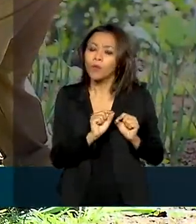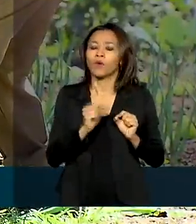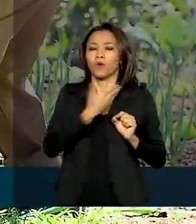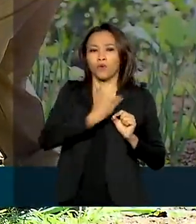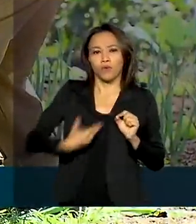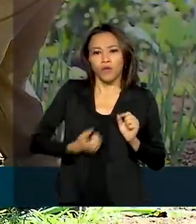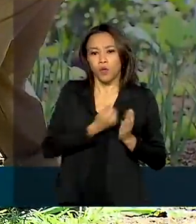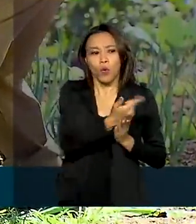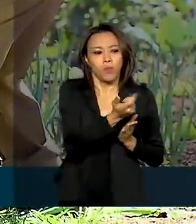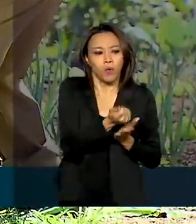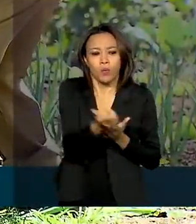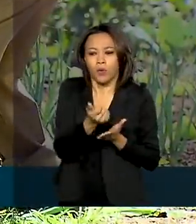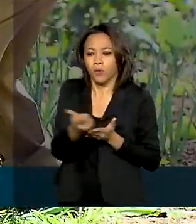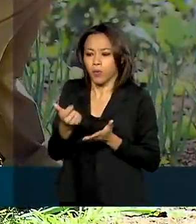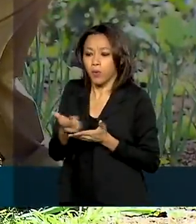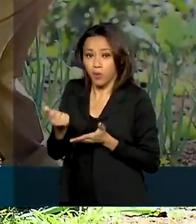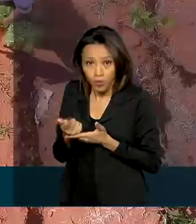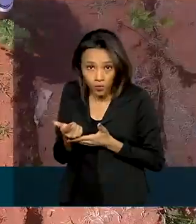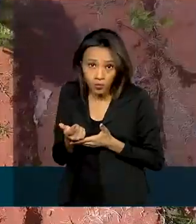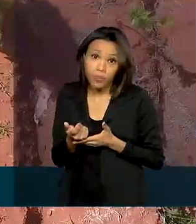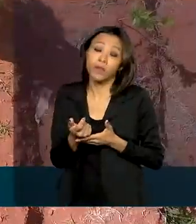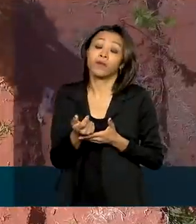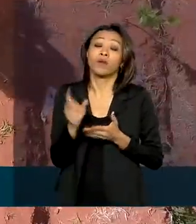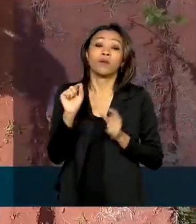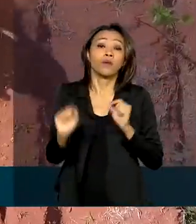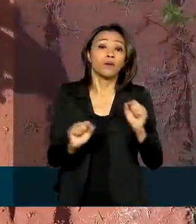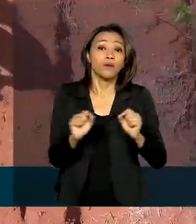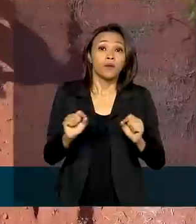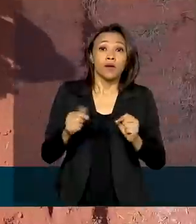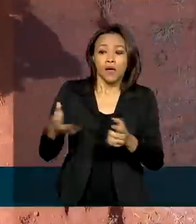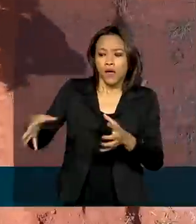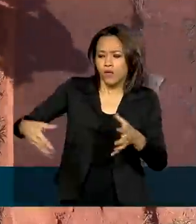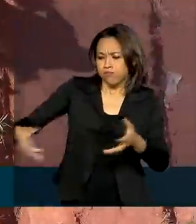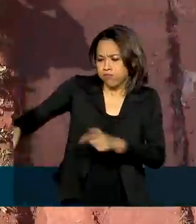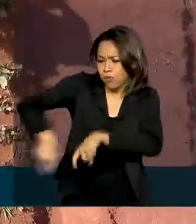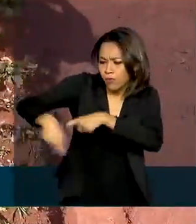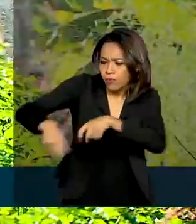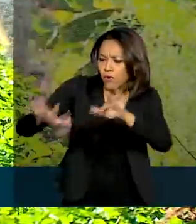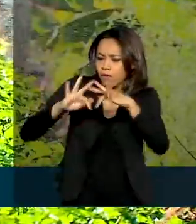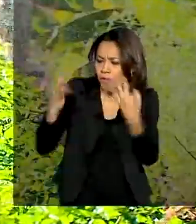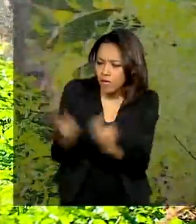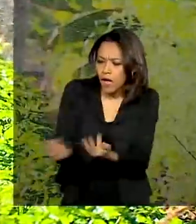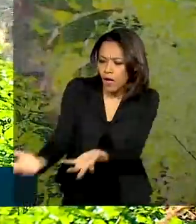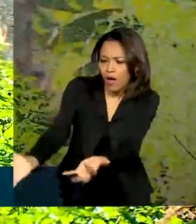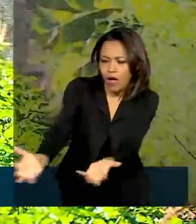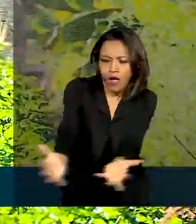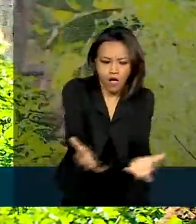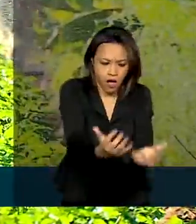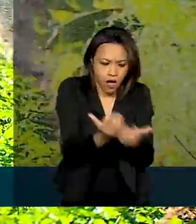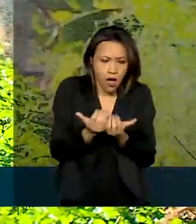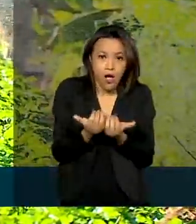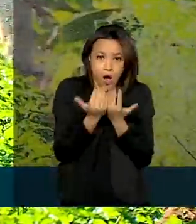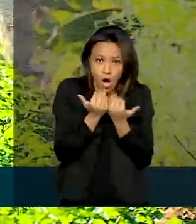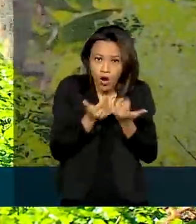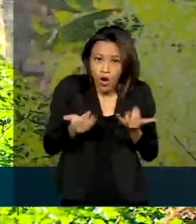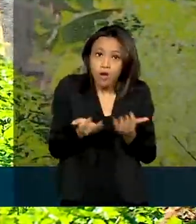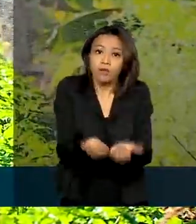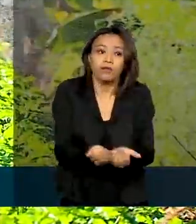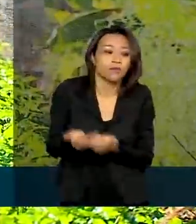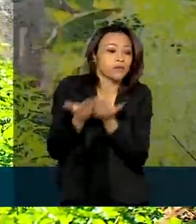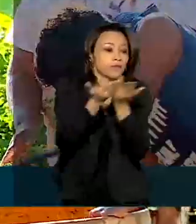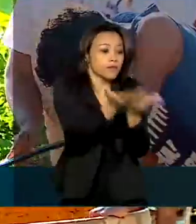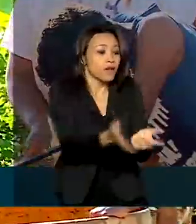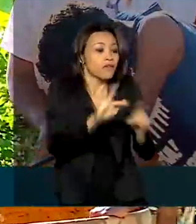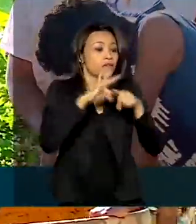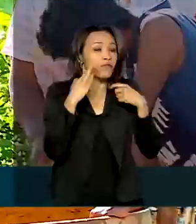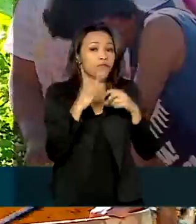compra, com licença de licitação, a produção de agricultores familiares e destina os alimentos para famílias